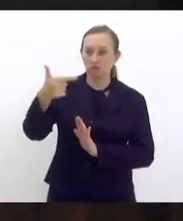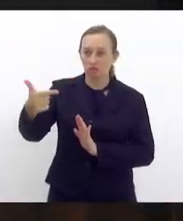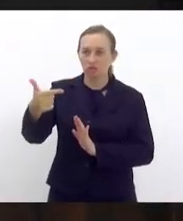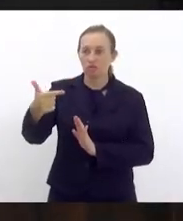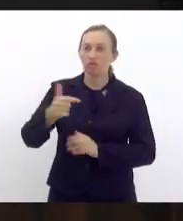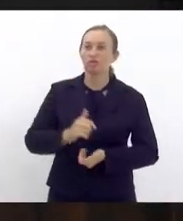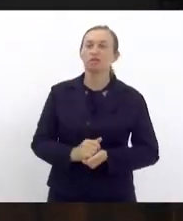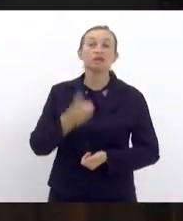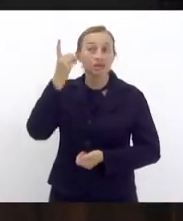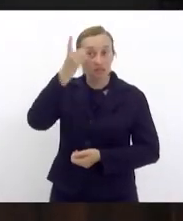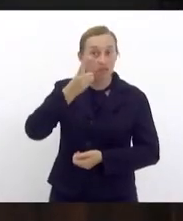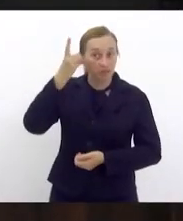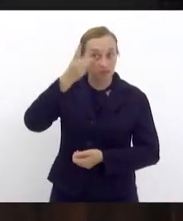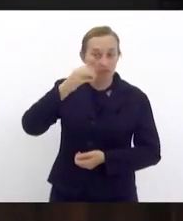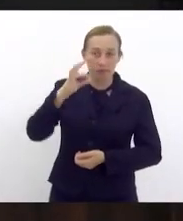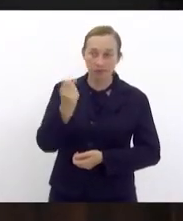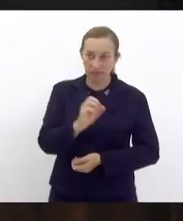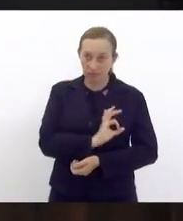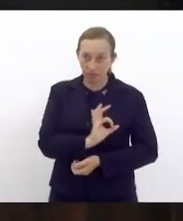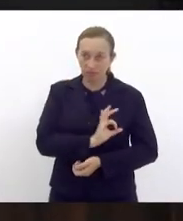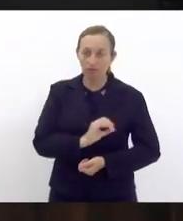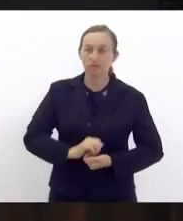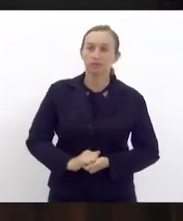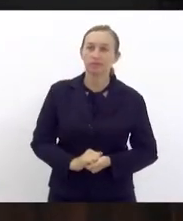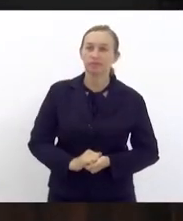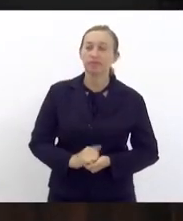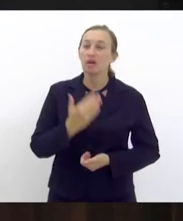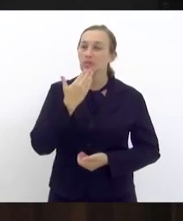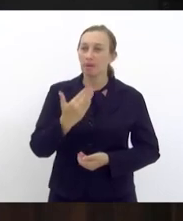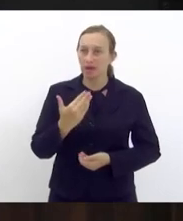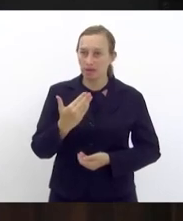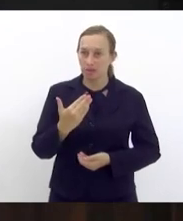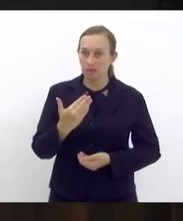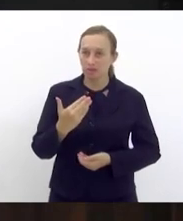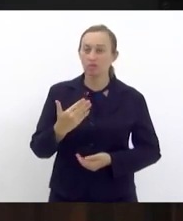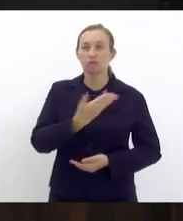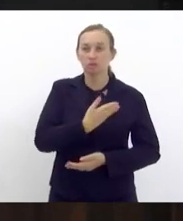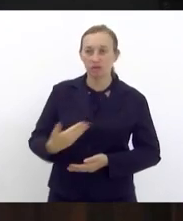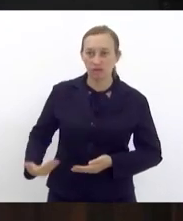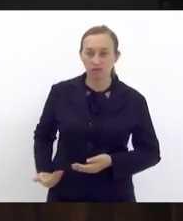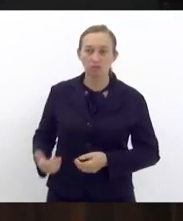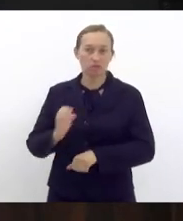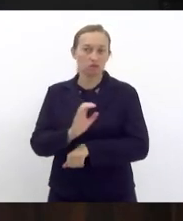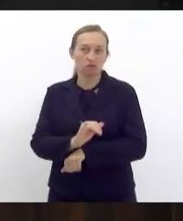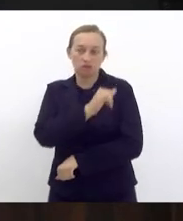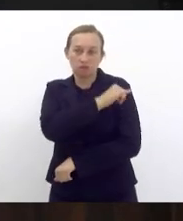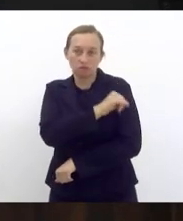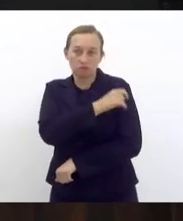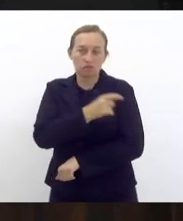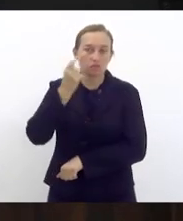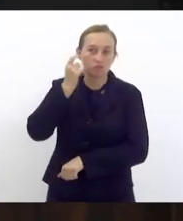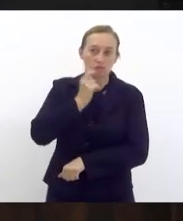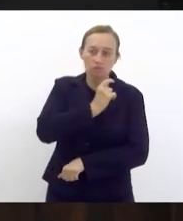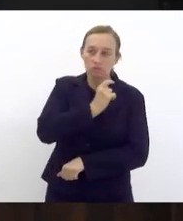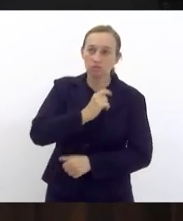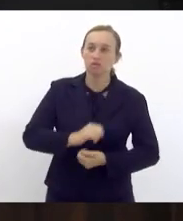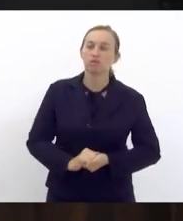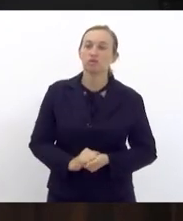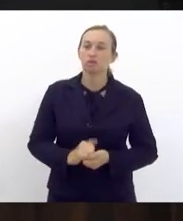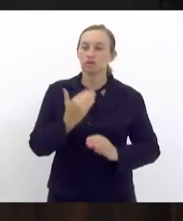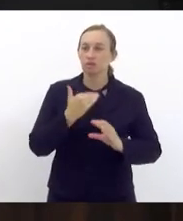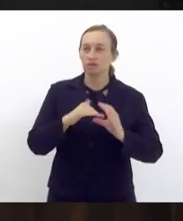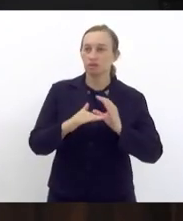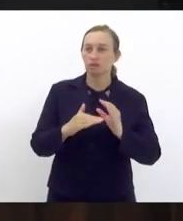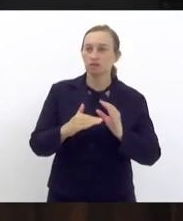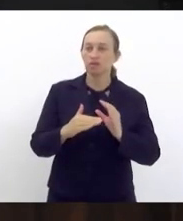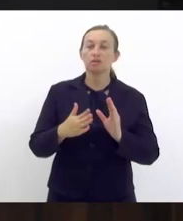de autoria da deputada Marta Rocha, que solicita ao excelentíssimo senhor governador do estado do Rio de Janeiro, doutor Cláudio Castro, um envio de